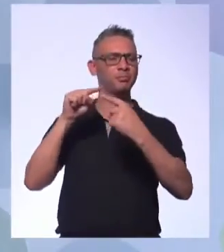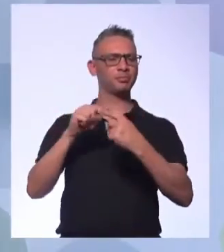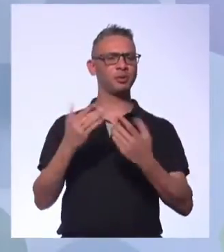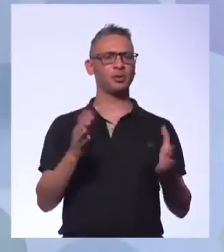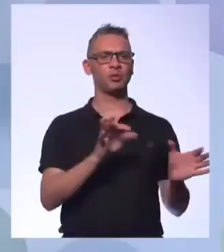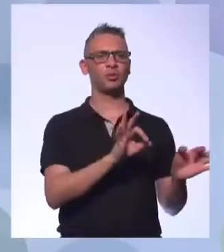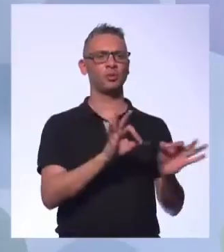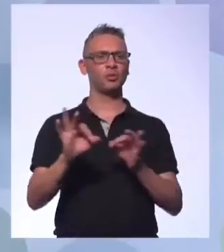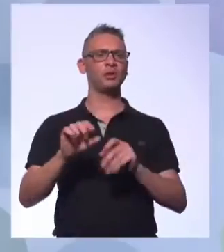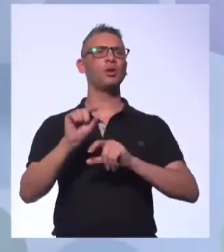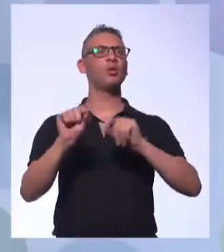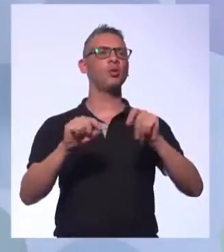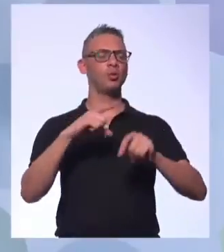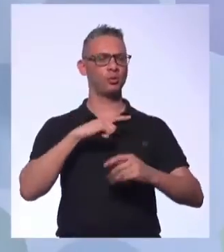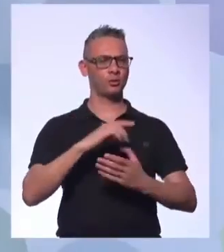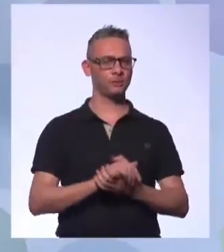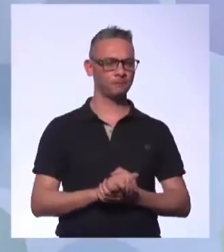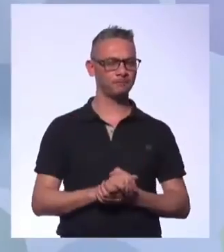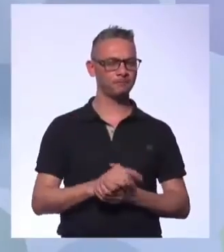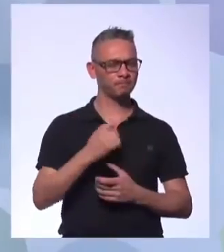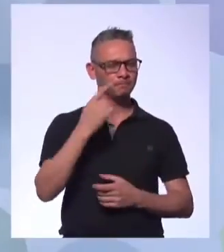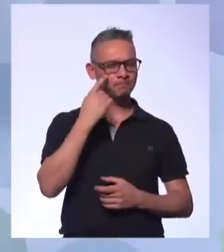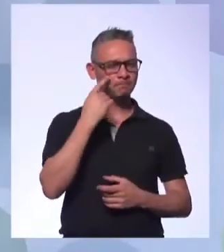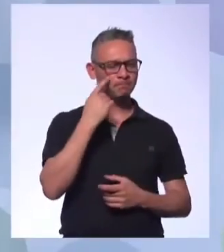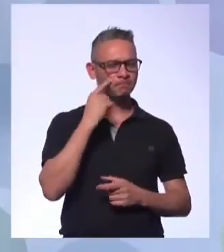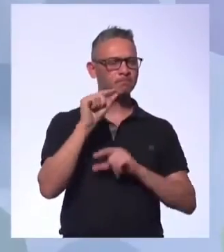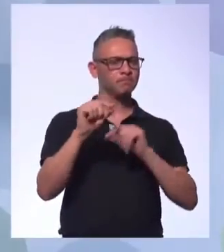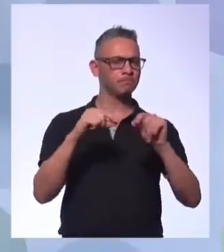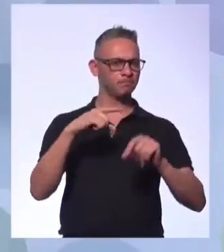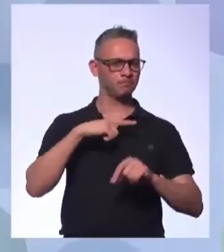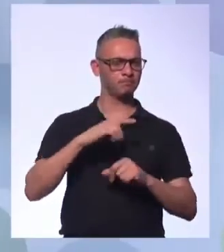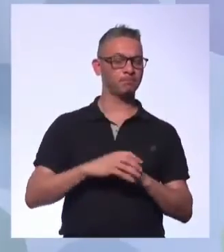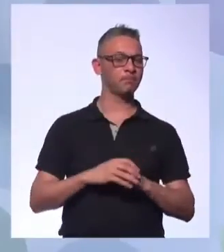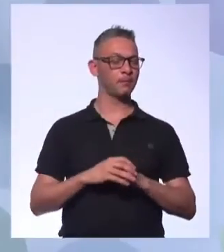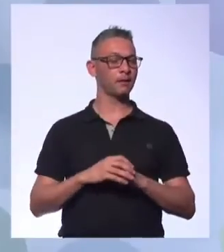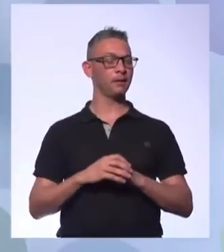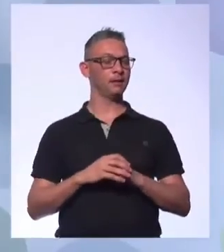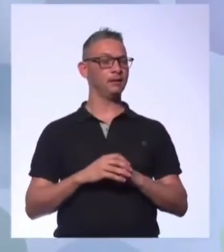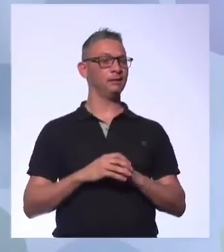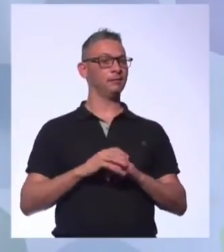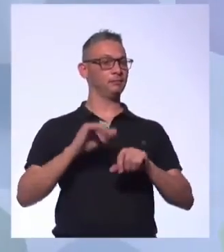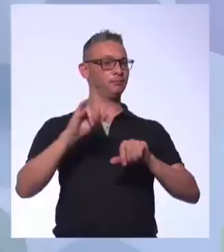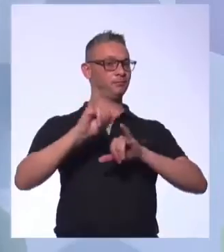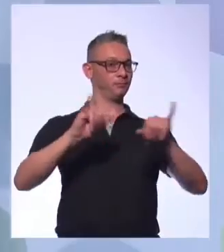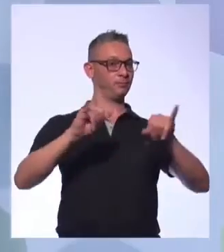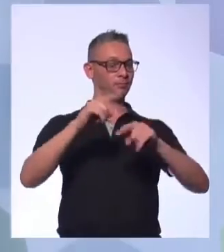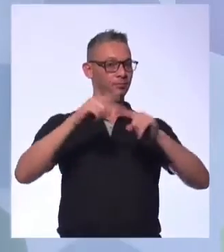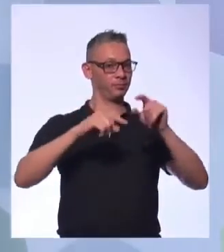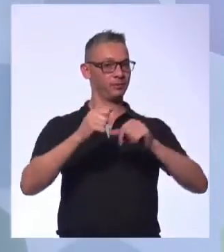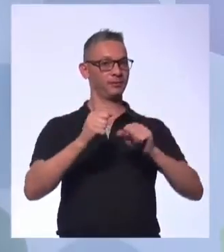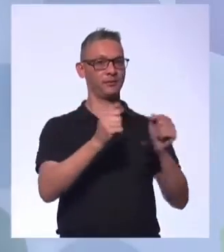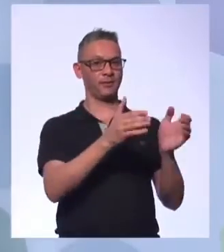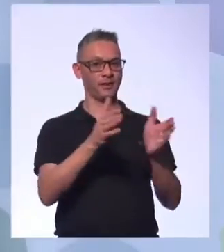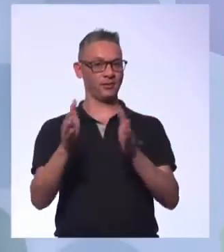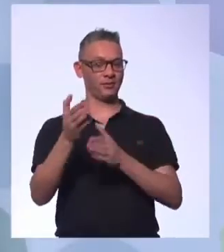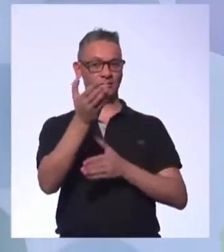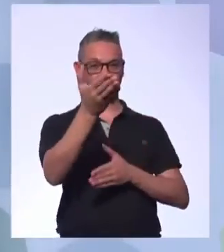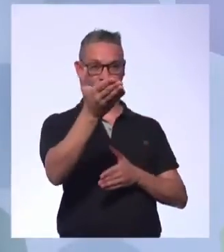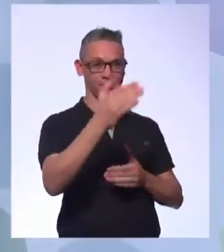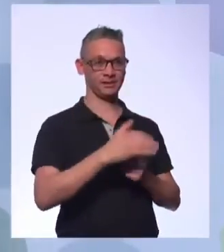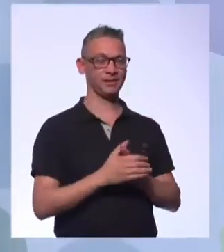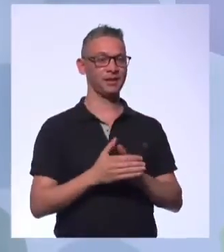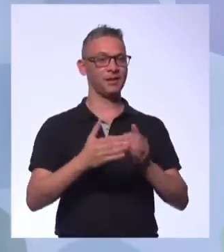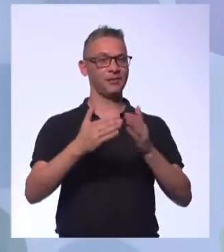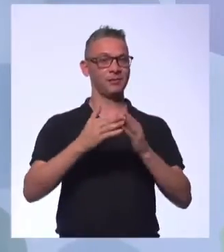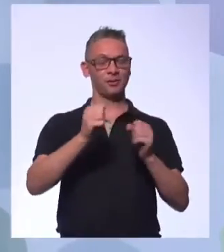nosso dia a dia. Perfeito? Então, pegando um pouco desse gancho, tem uma matéria super bacana que eu queria compartilhar aqui com o vídeo com vocês e vou pedir